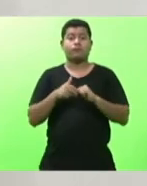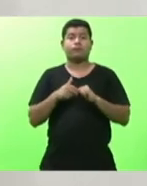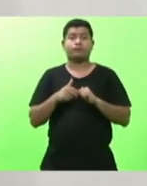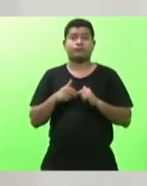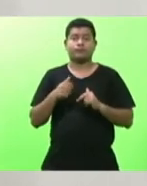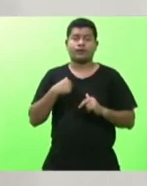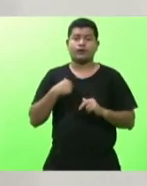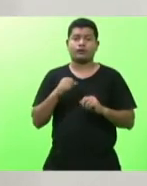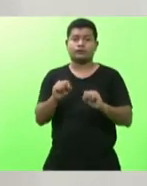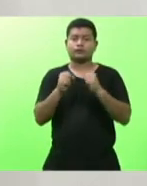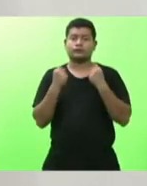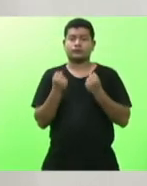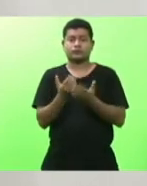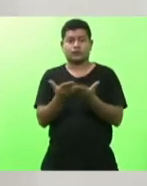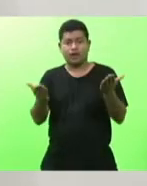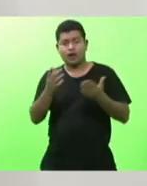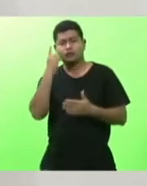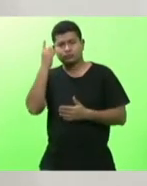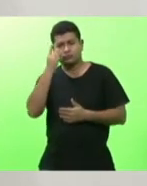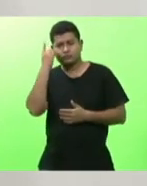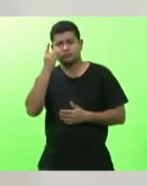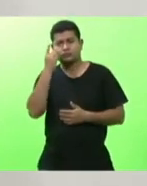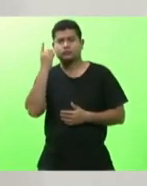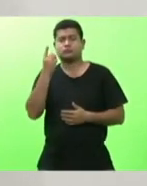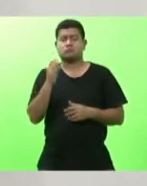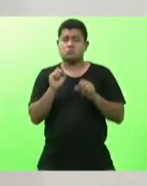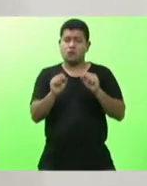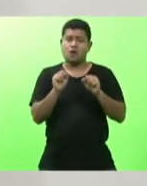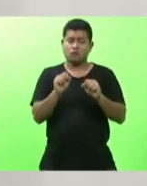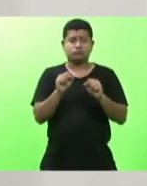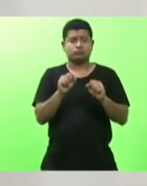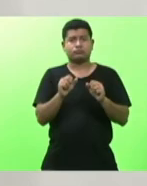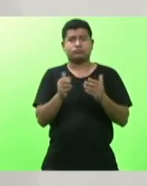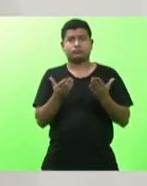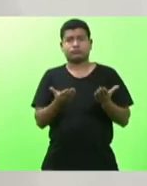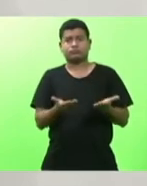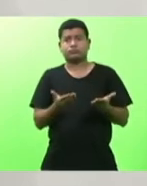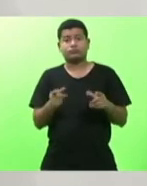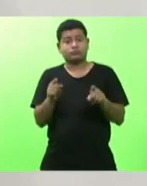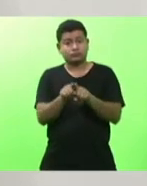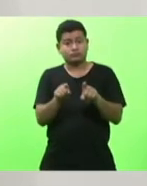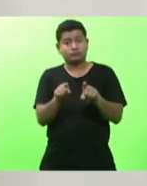defesa para que os nobres deputados possam também